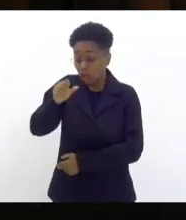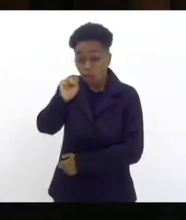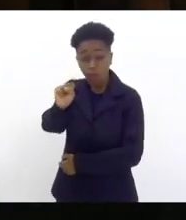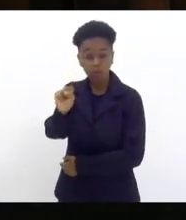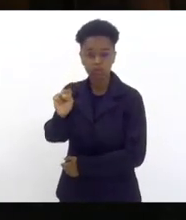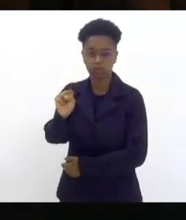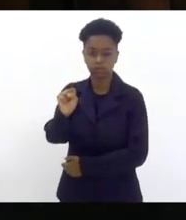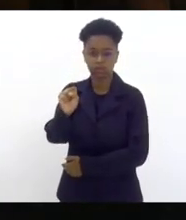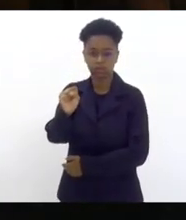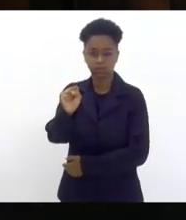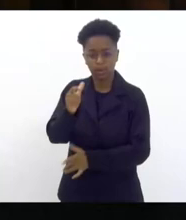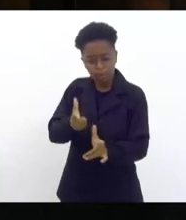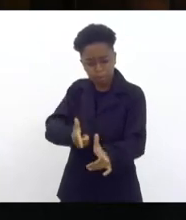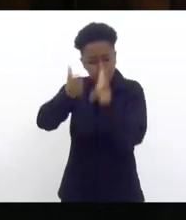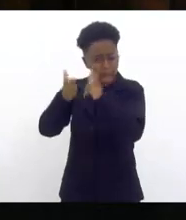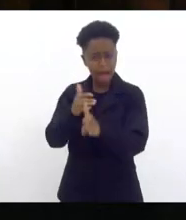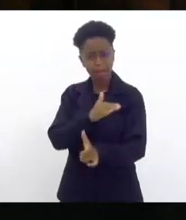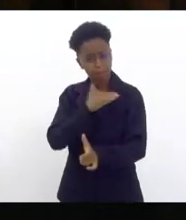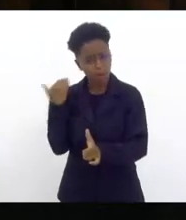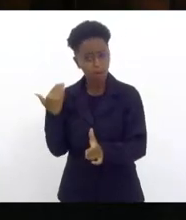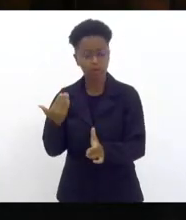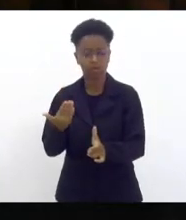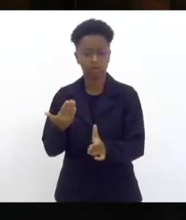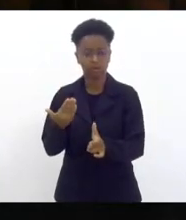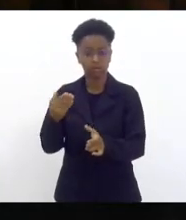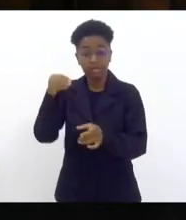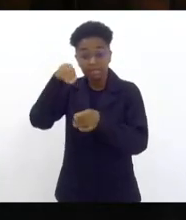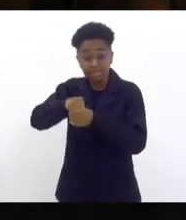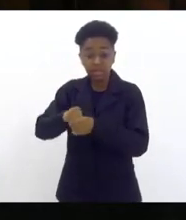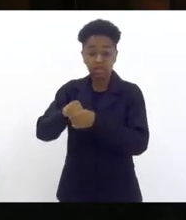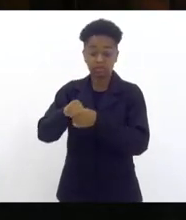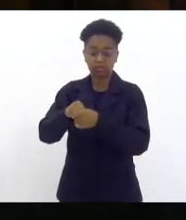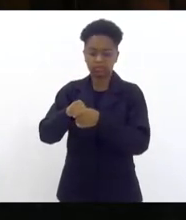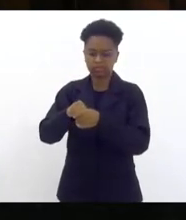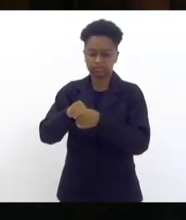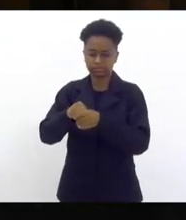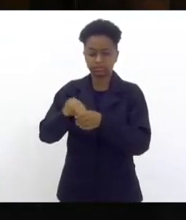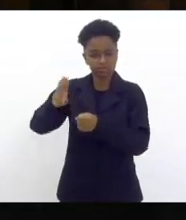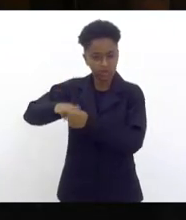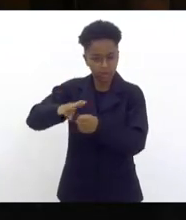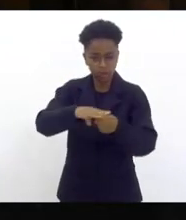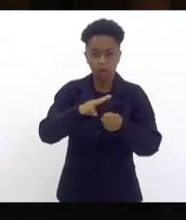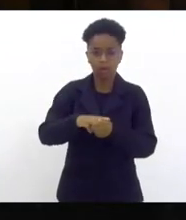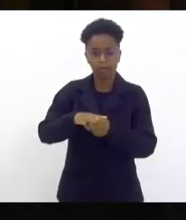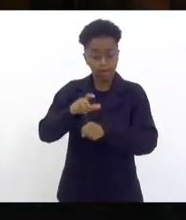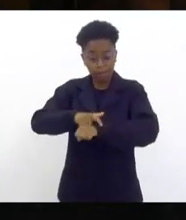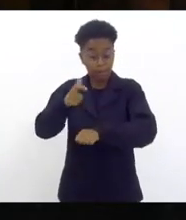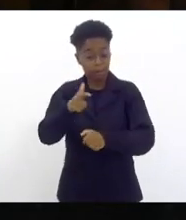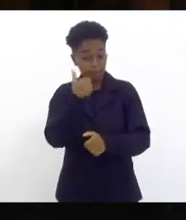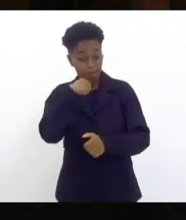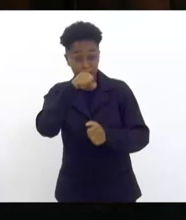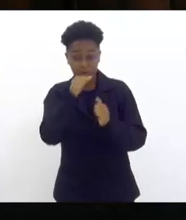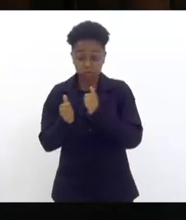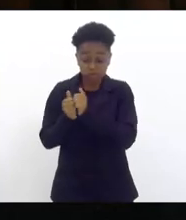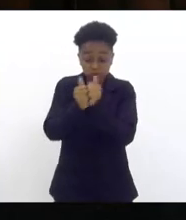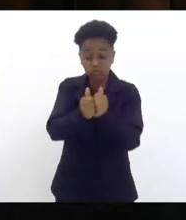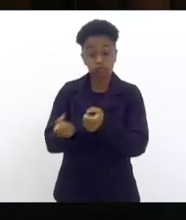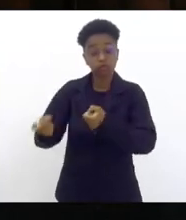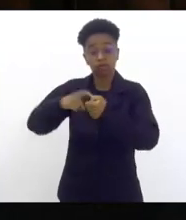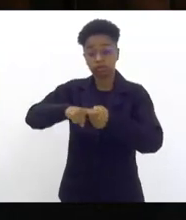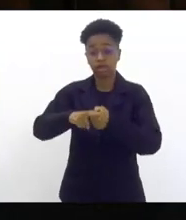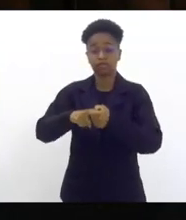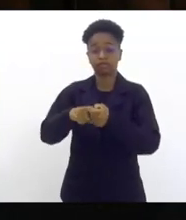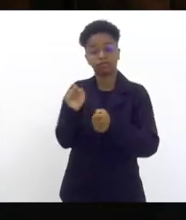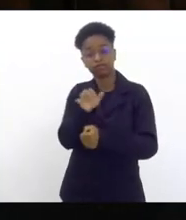idade assassinada dentro da Kombi quando a sua mãe voltava juntas para o complexo do